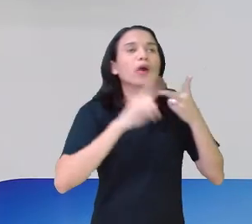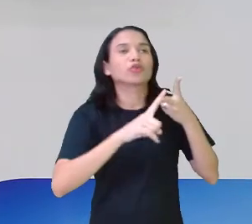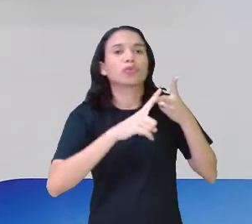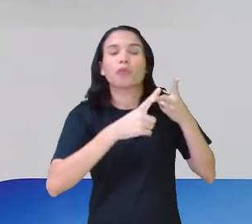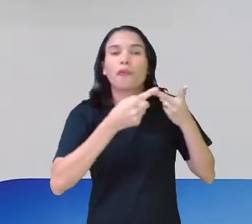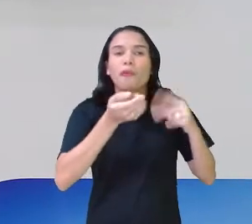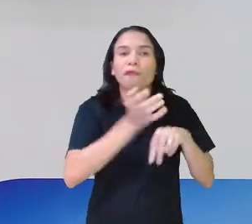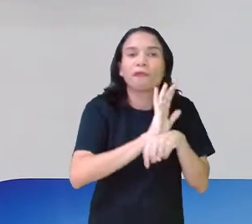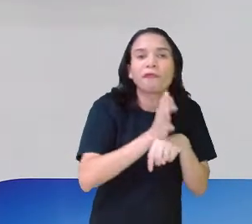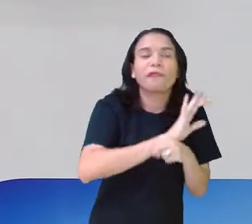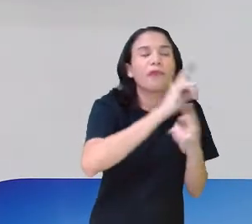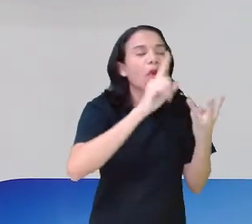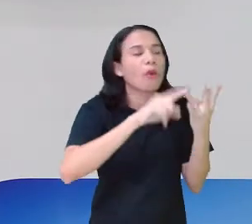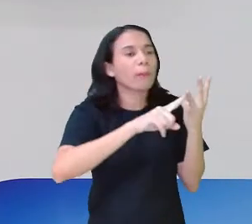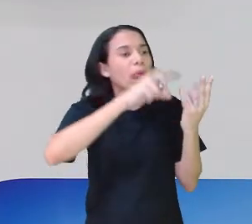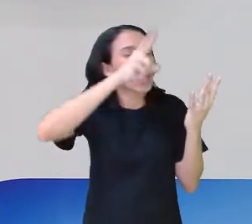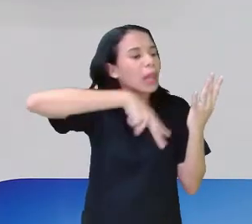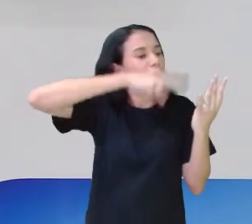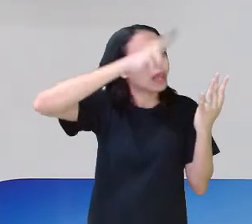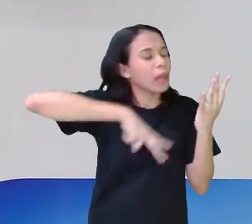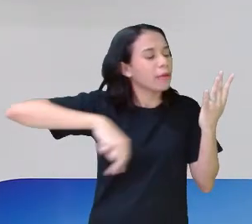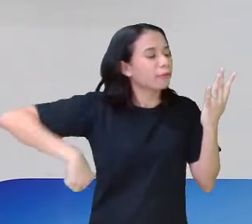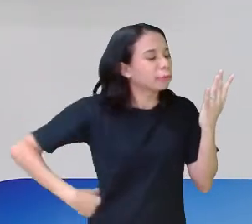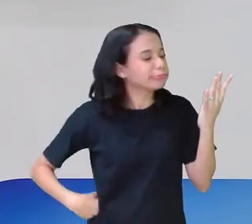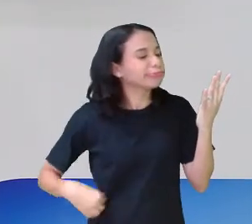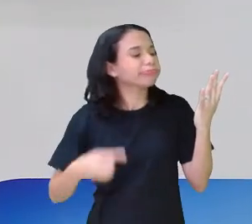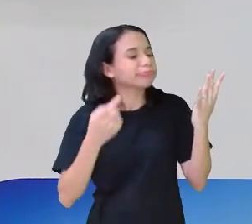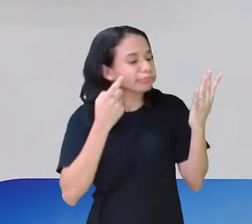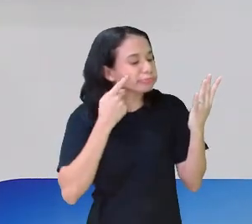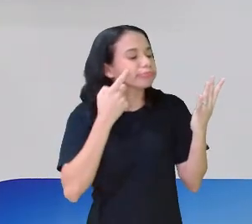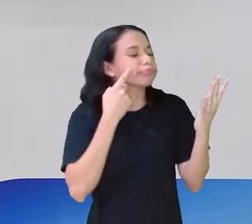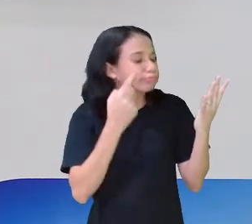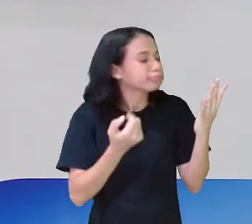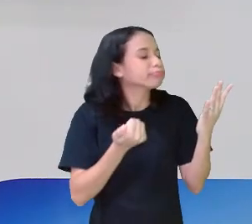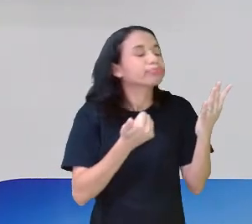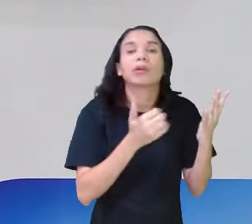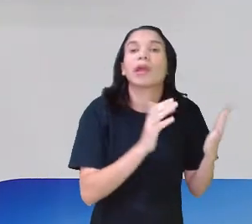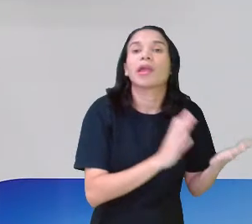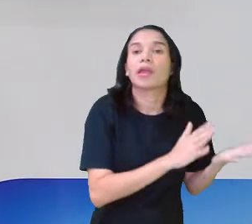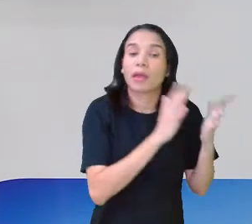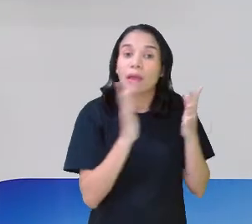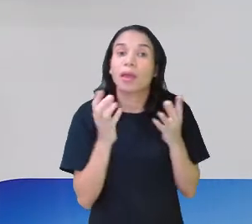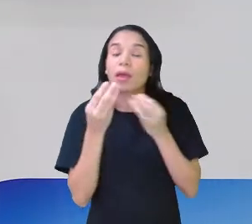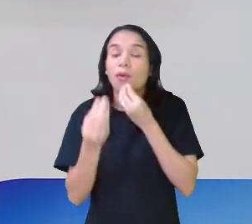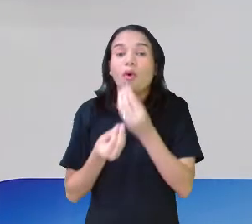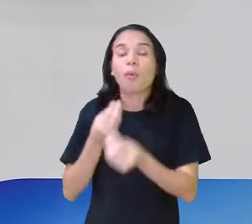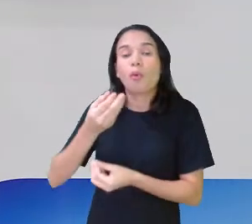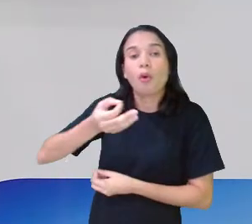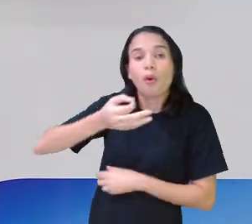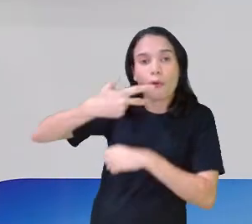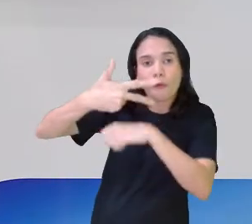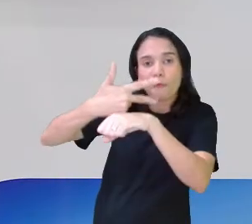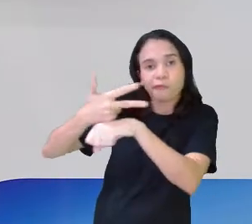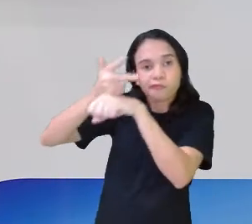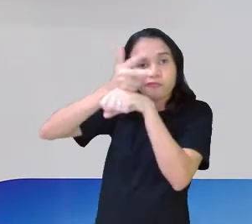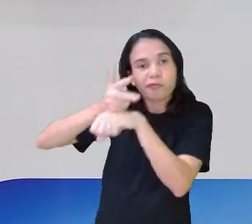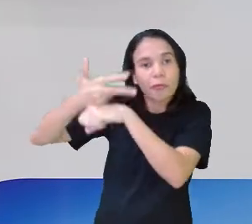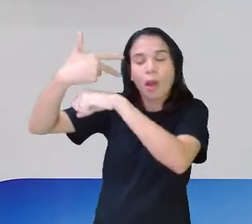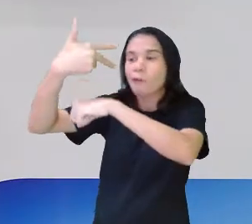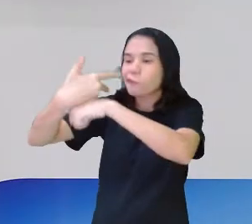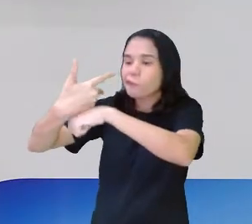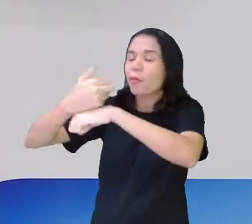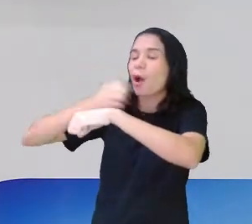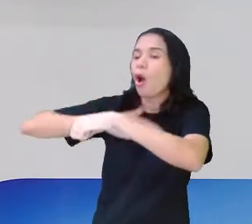filmes, leem livros e eles ali no seu blog, no seu vlog, eles deixam a sua opinião, dão um resumo da obra